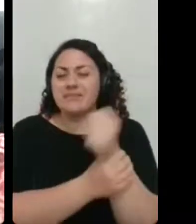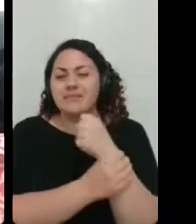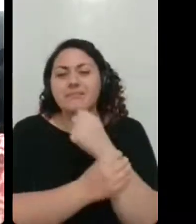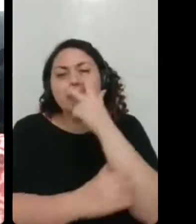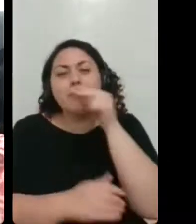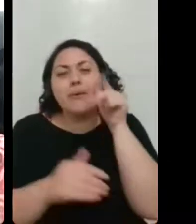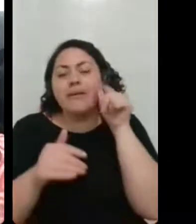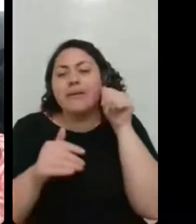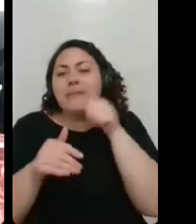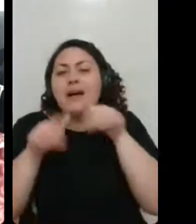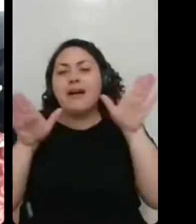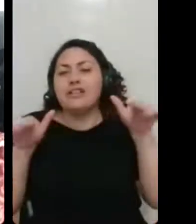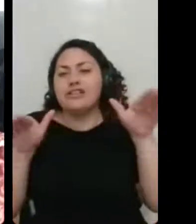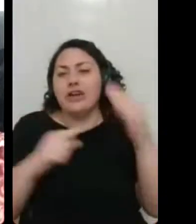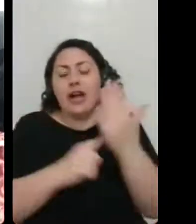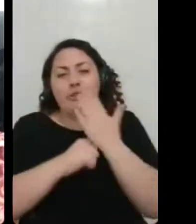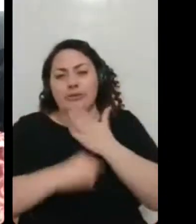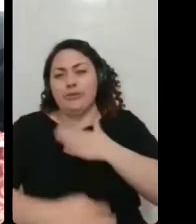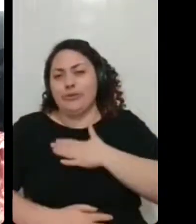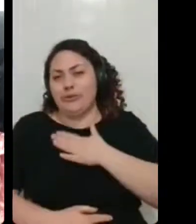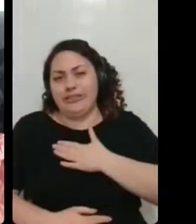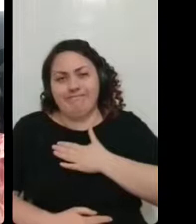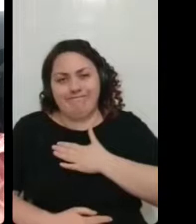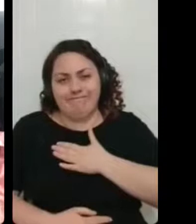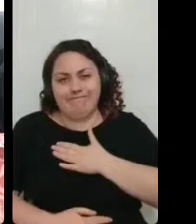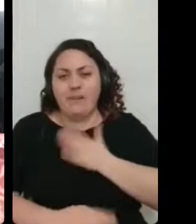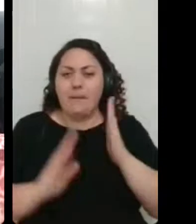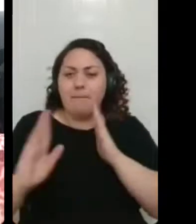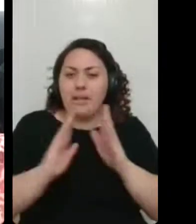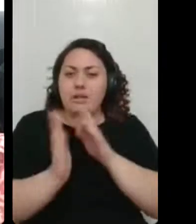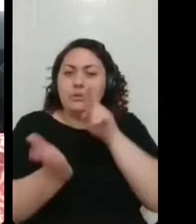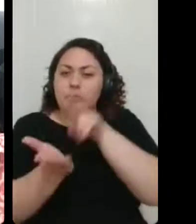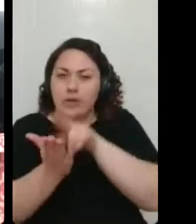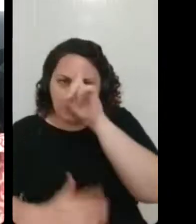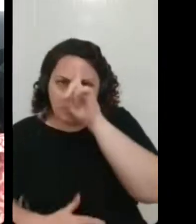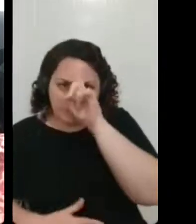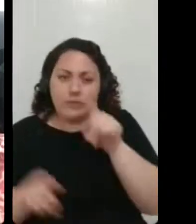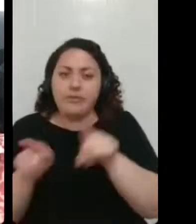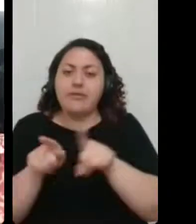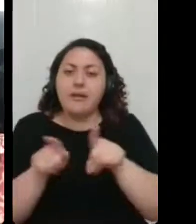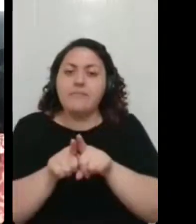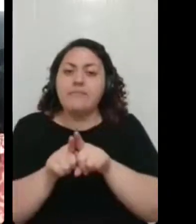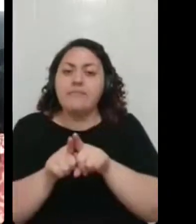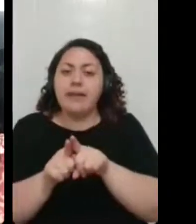acompanhou na internação, me acompanhou no pós-internação, né? Em casa.